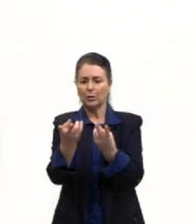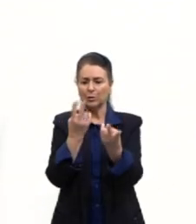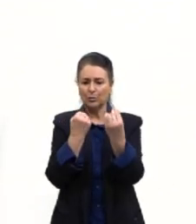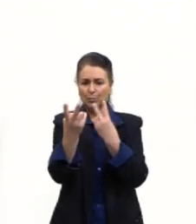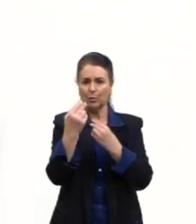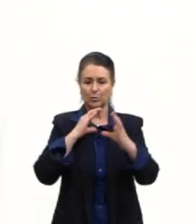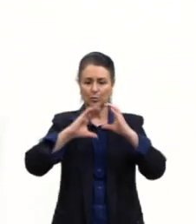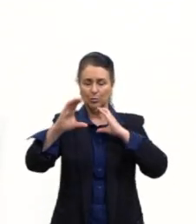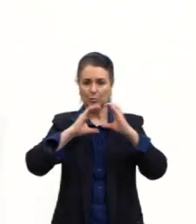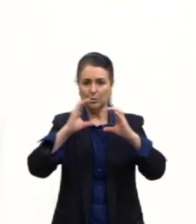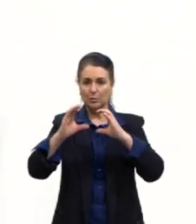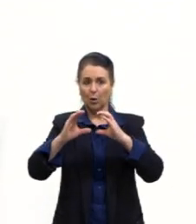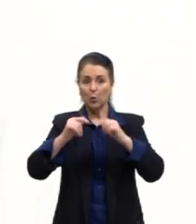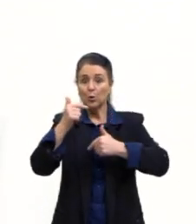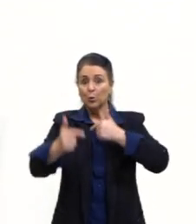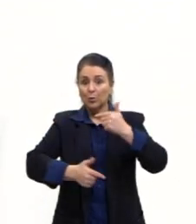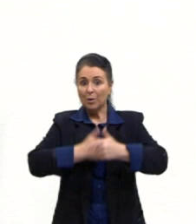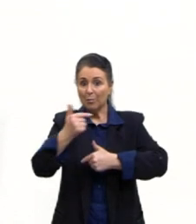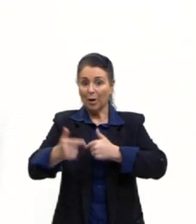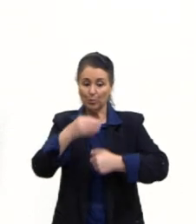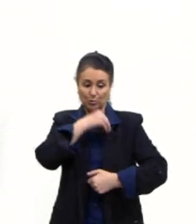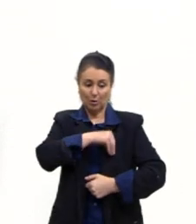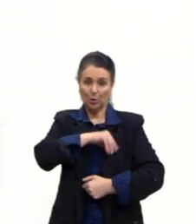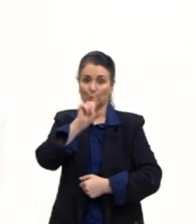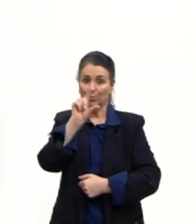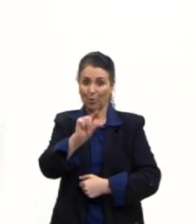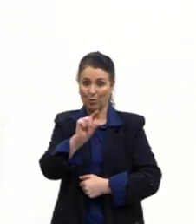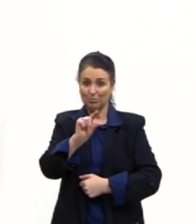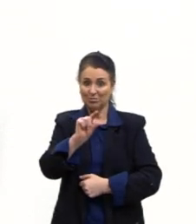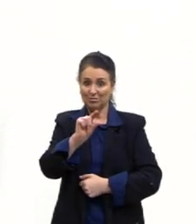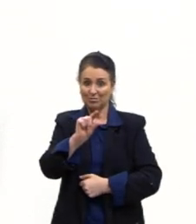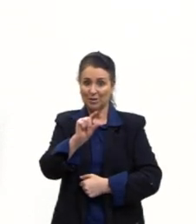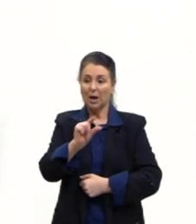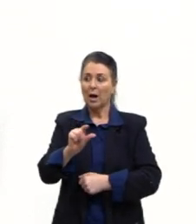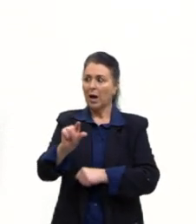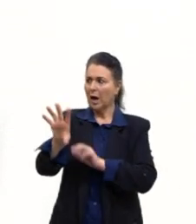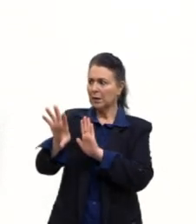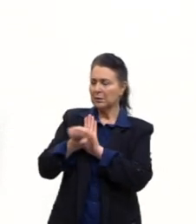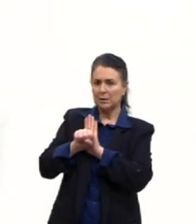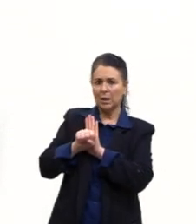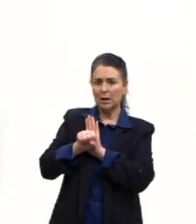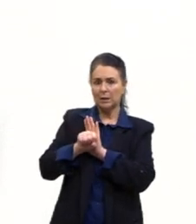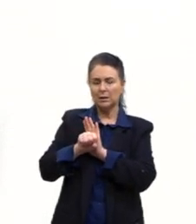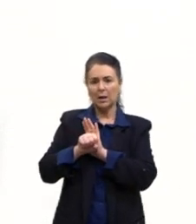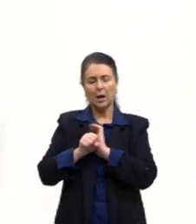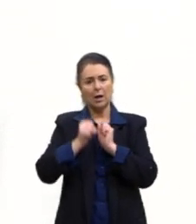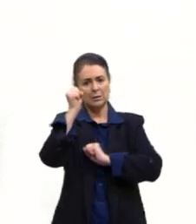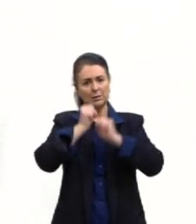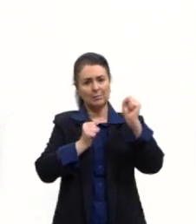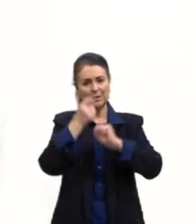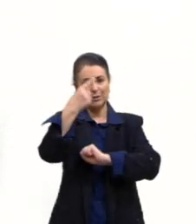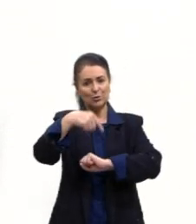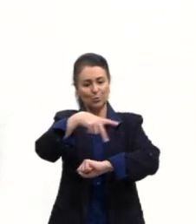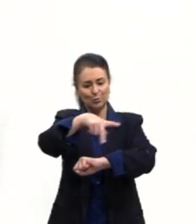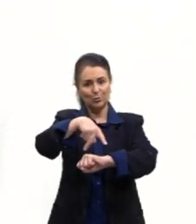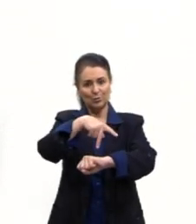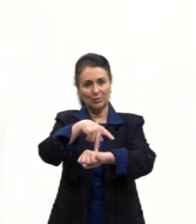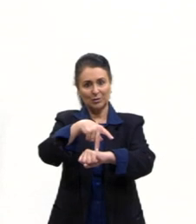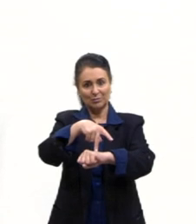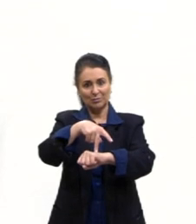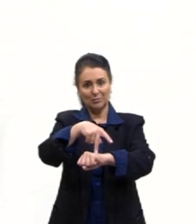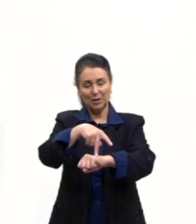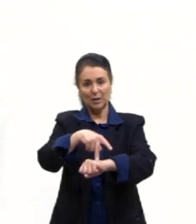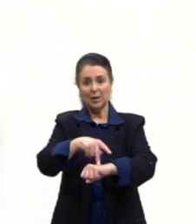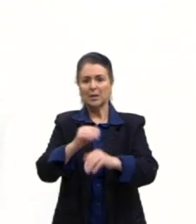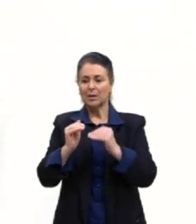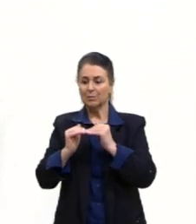E a mão de obra barata começa a atrair essas empresas estrangeiras. E a partir dessas questões aí, eles começam a